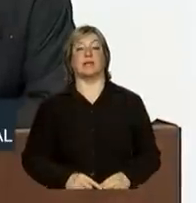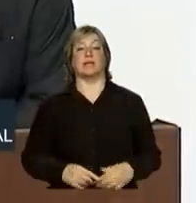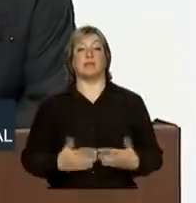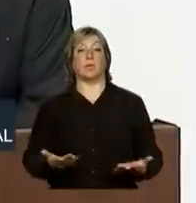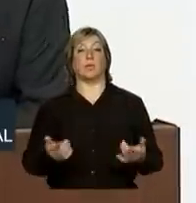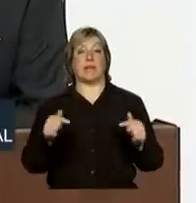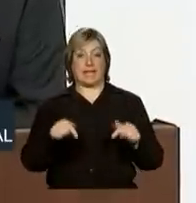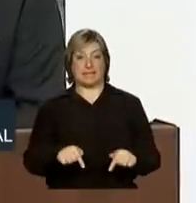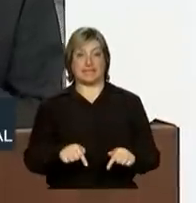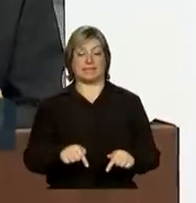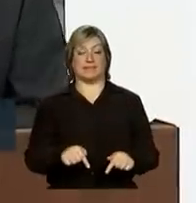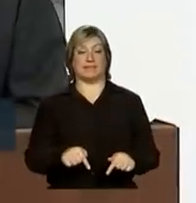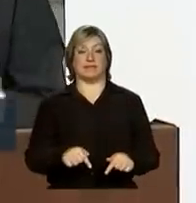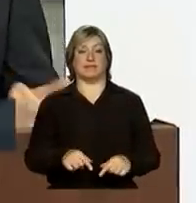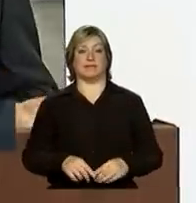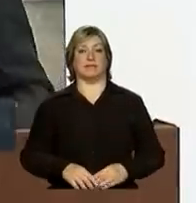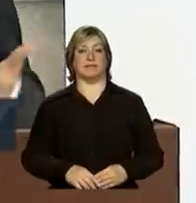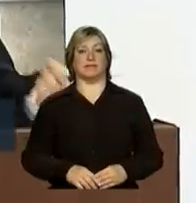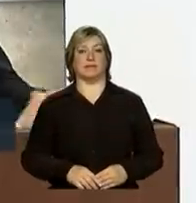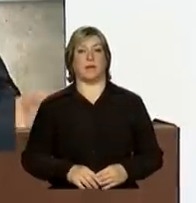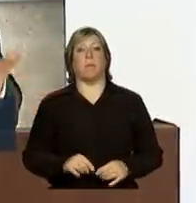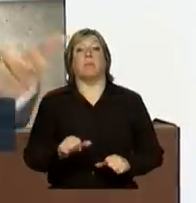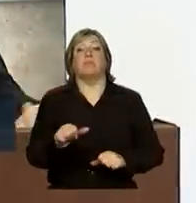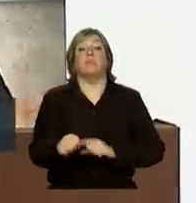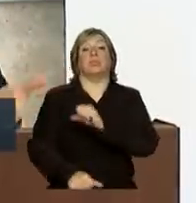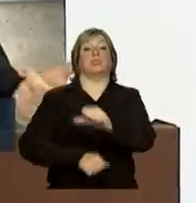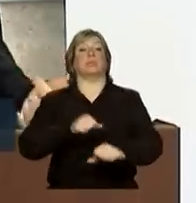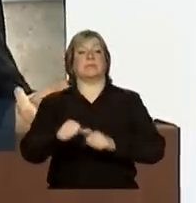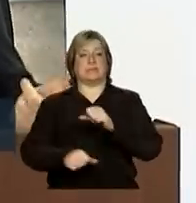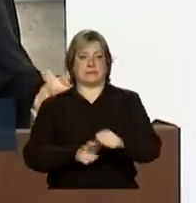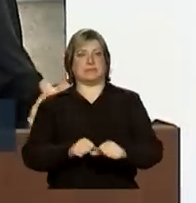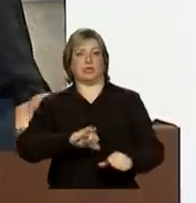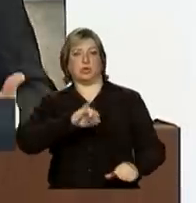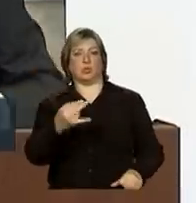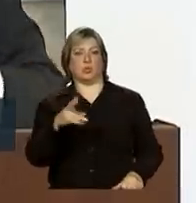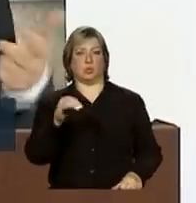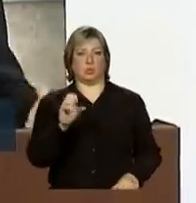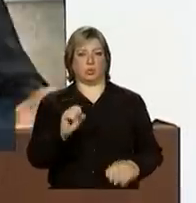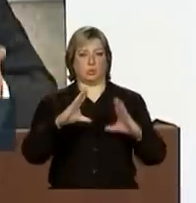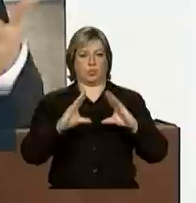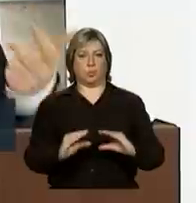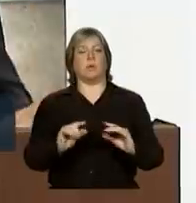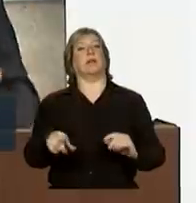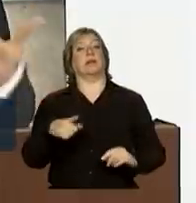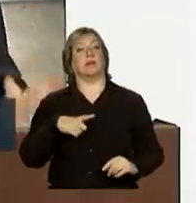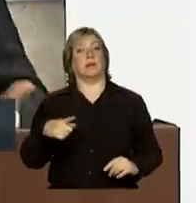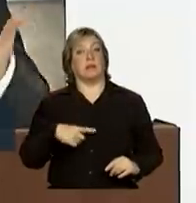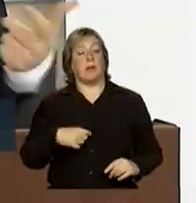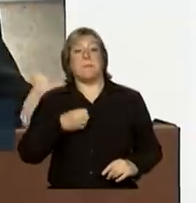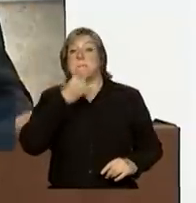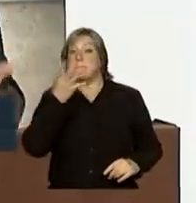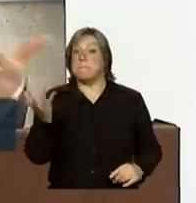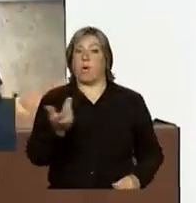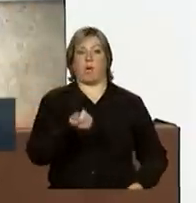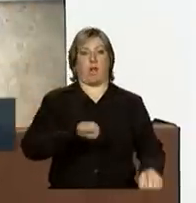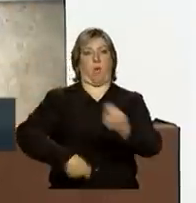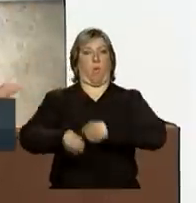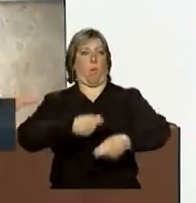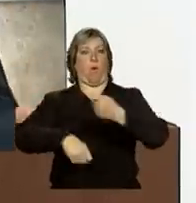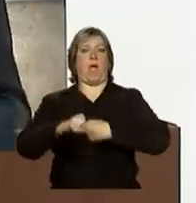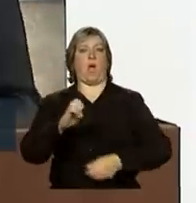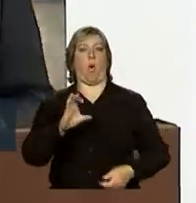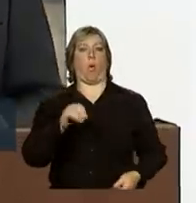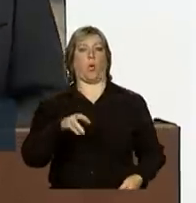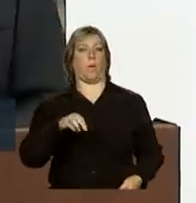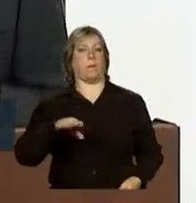mudança de patamar de juros causa um impacto extraordinário na economia brasileira.